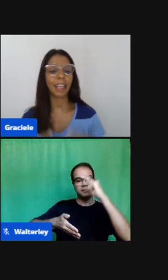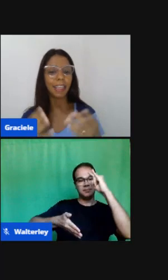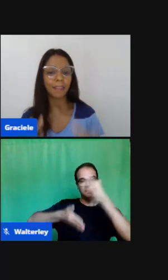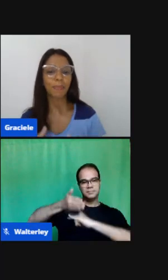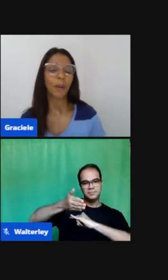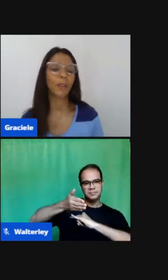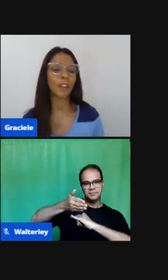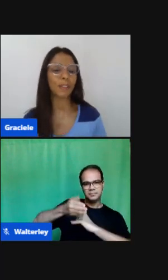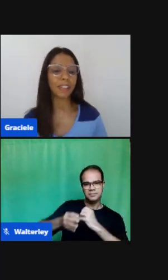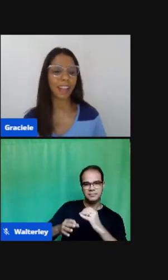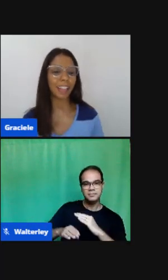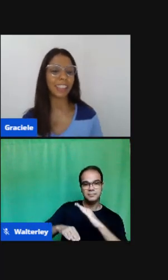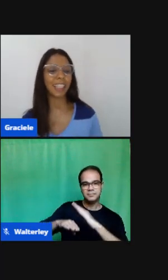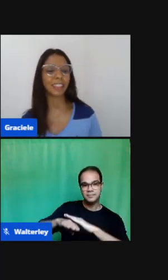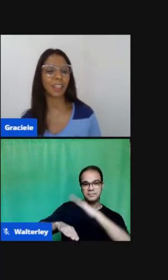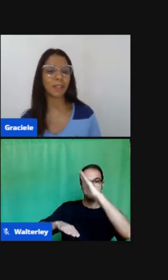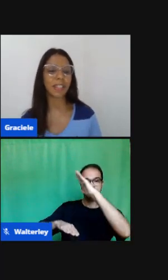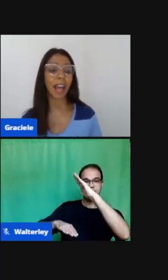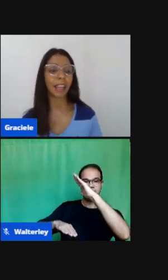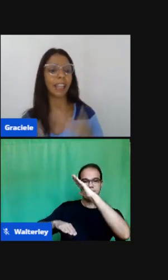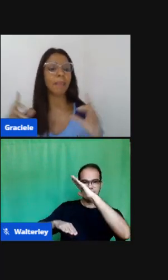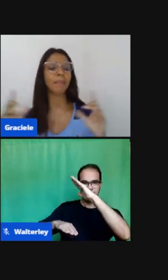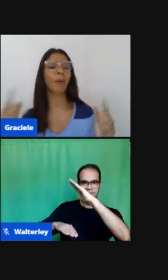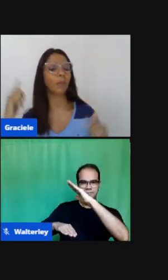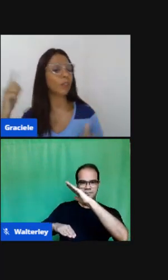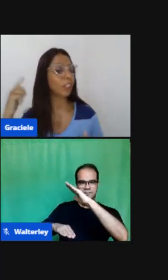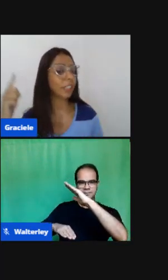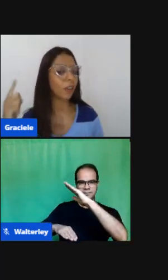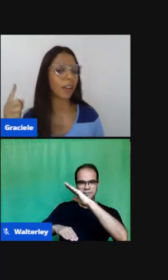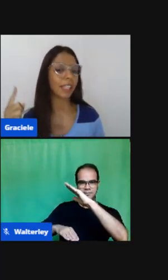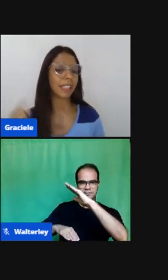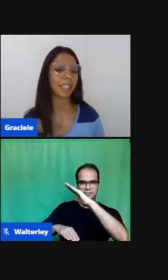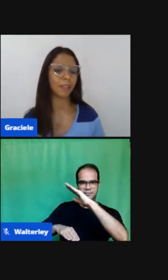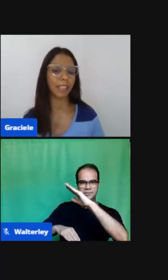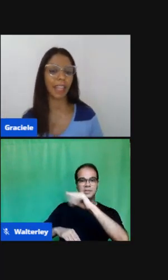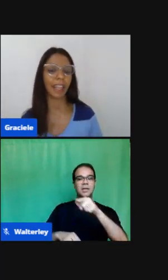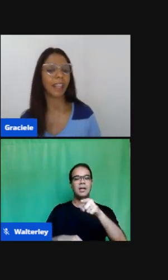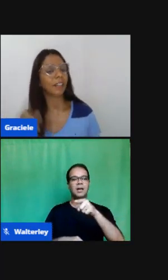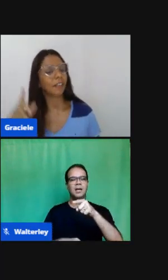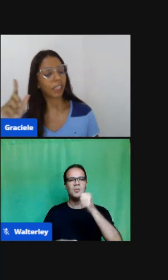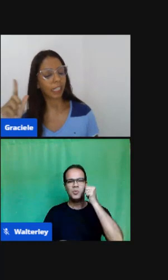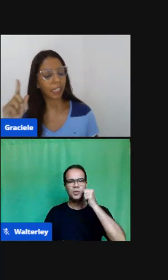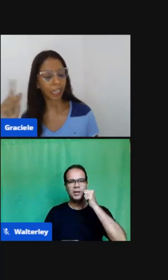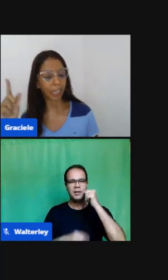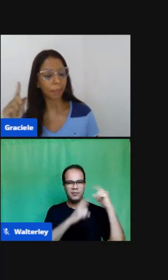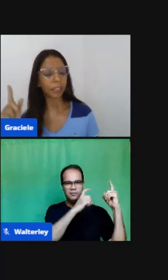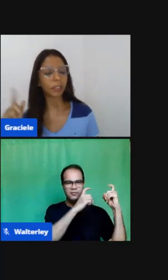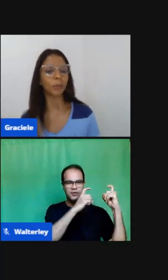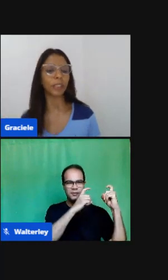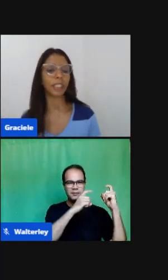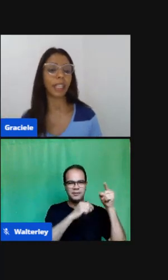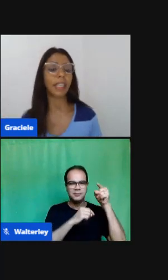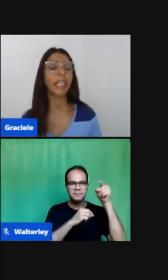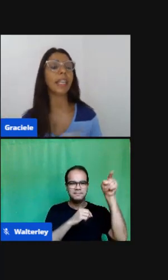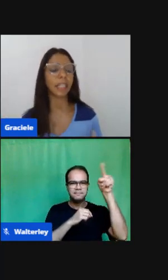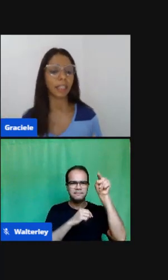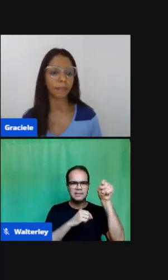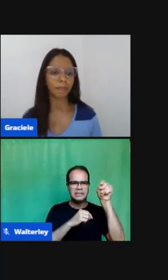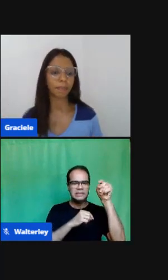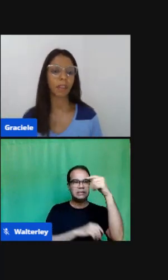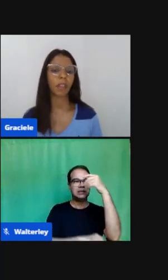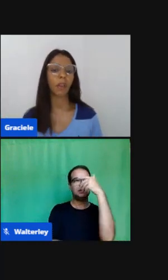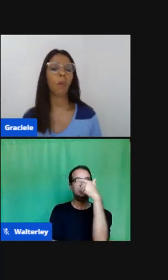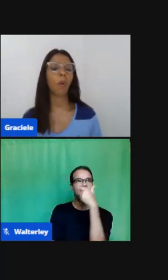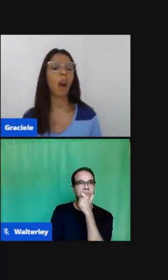E aí O nosso slide Ele já nos dá Aquele ponto De interrogação Né Fica ali Aquela abertura Né E